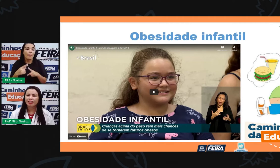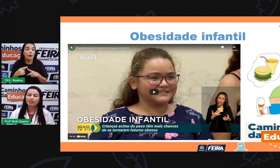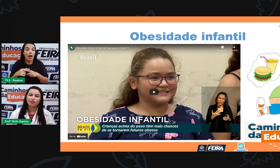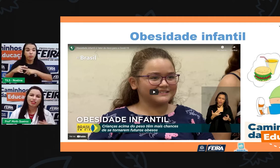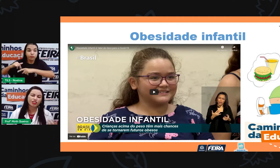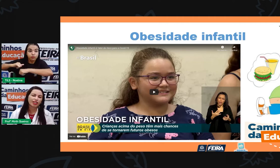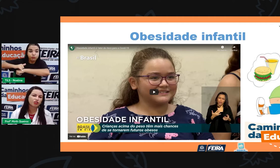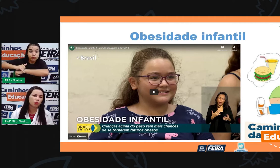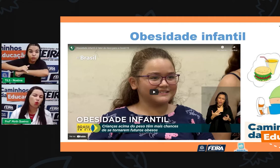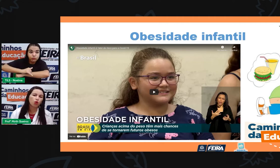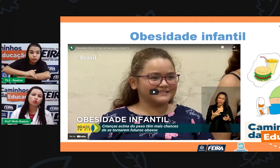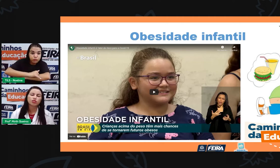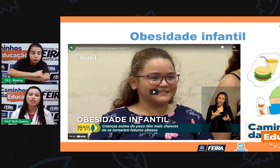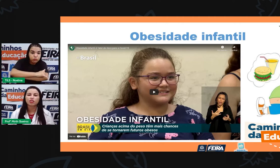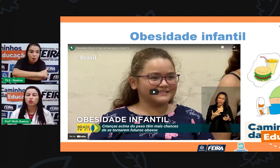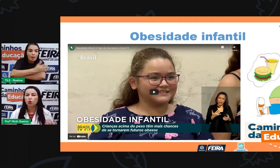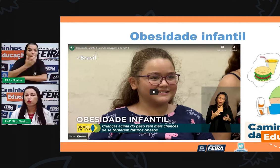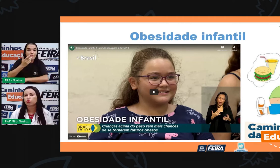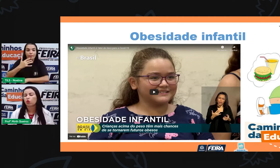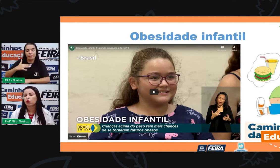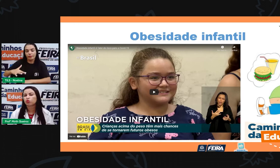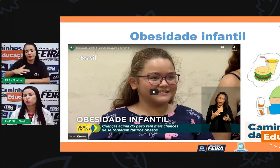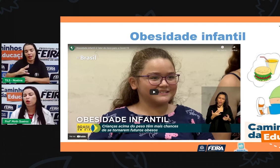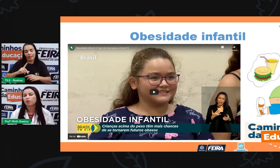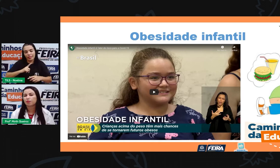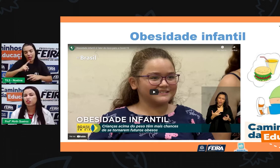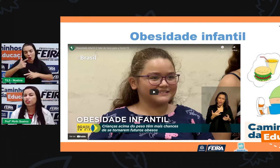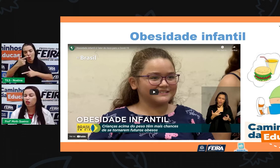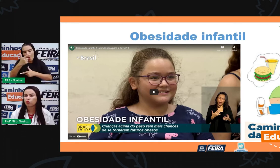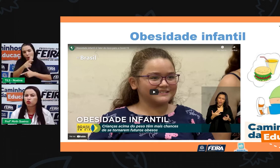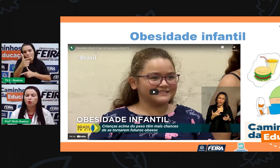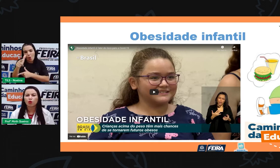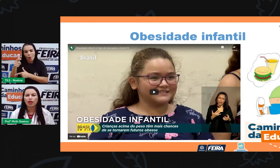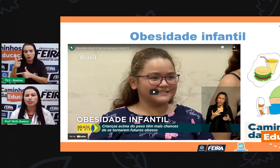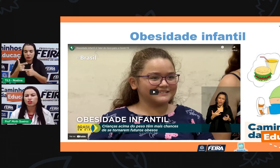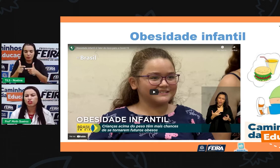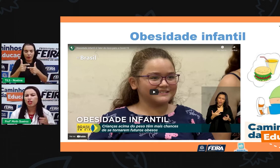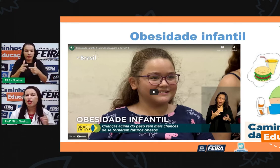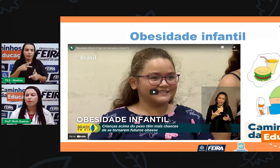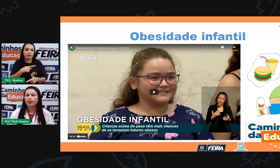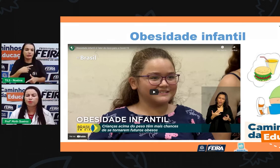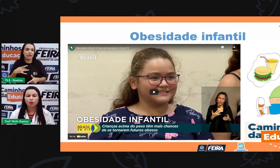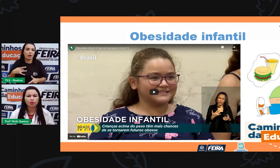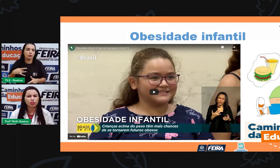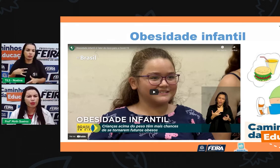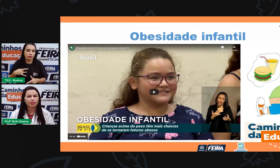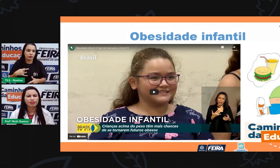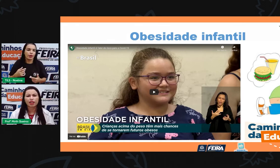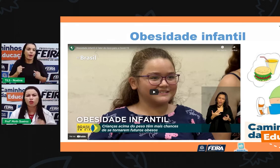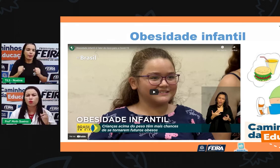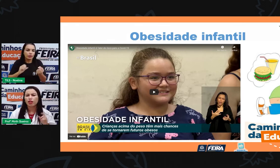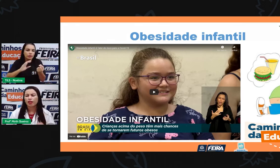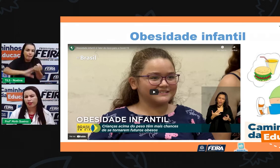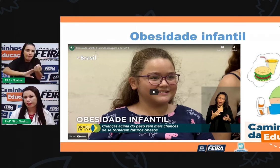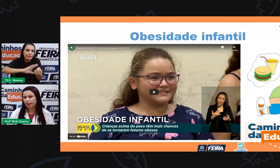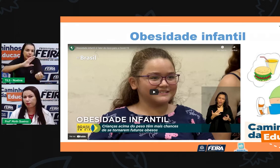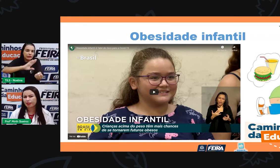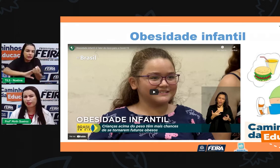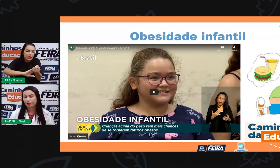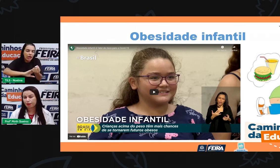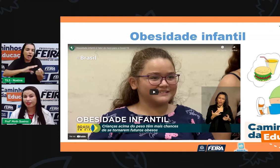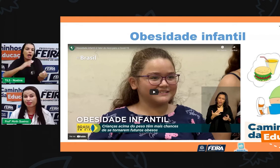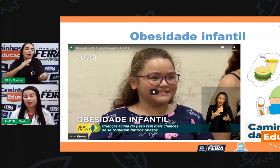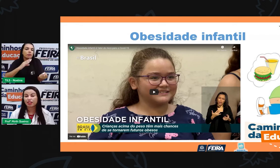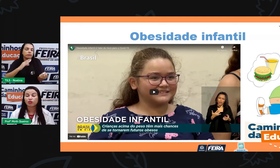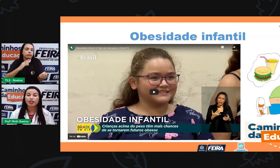ela vai gerando outros transtornos, outros problemas de saúde, como é o caso de problemas de pressão, que é a